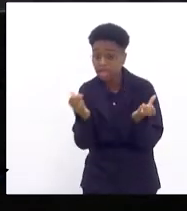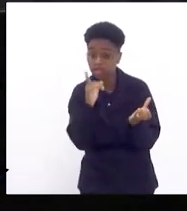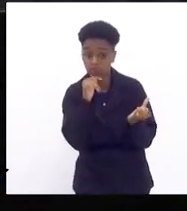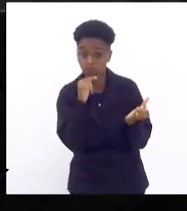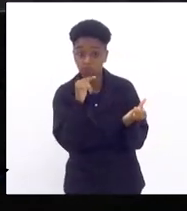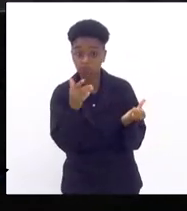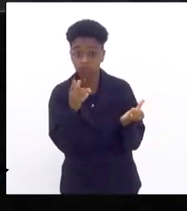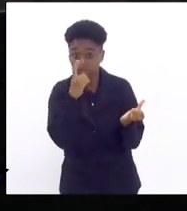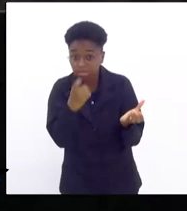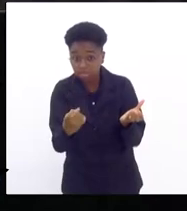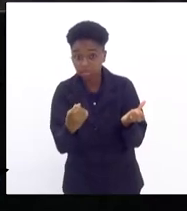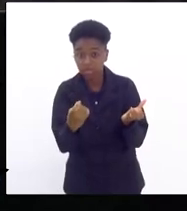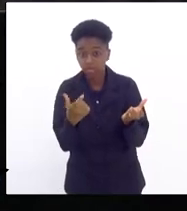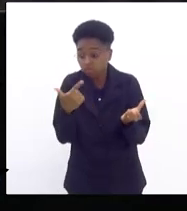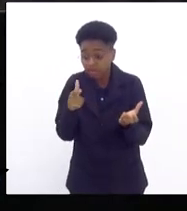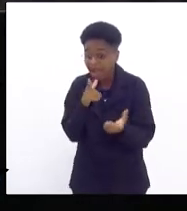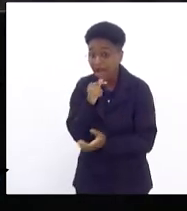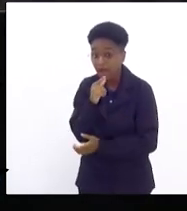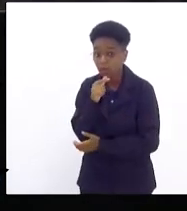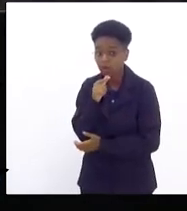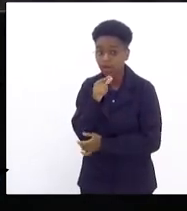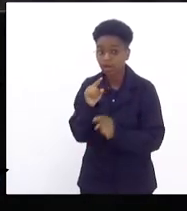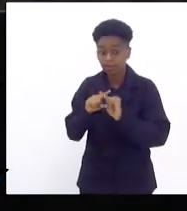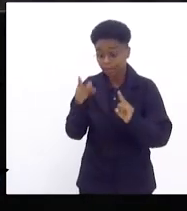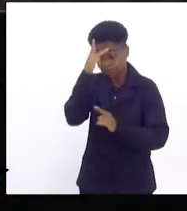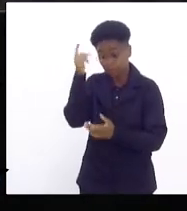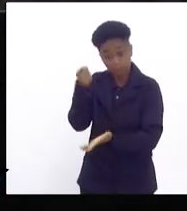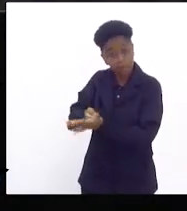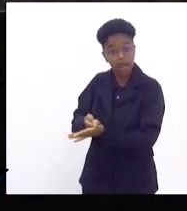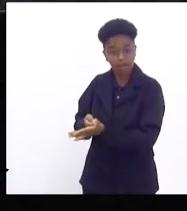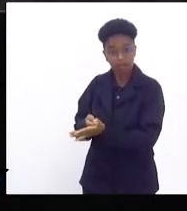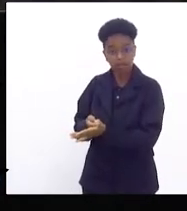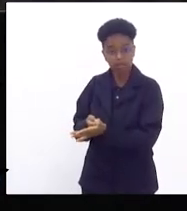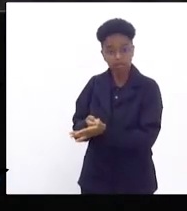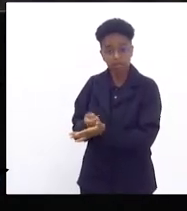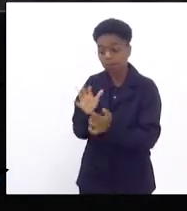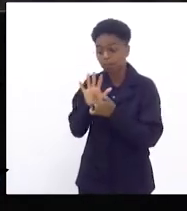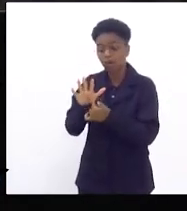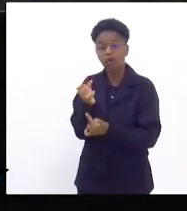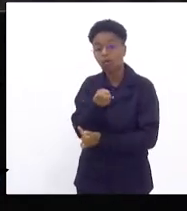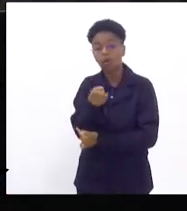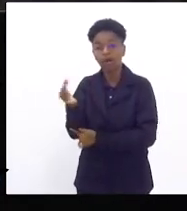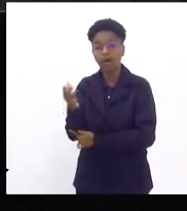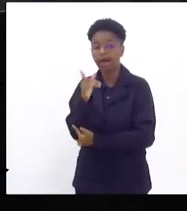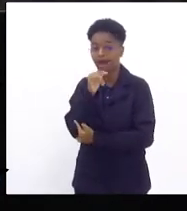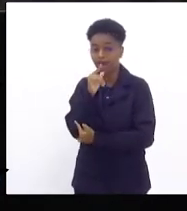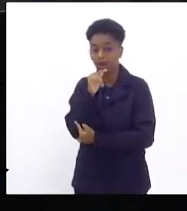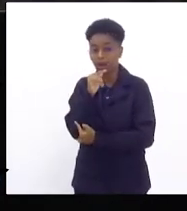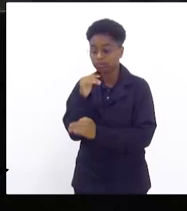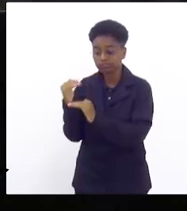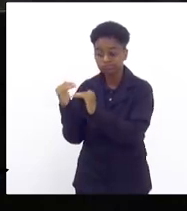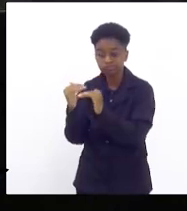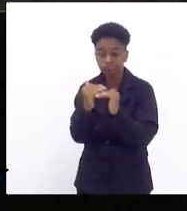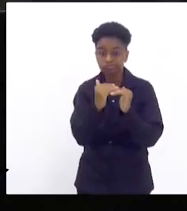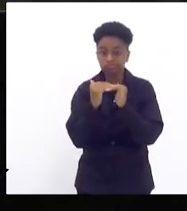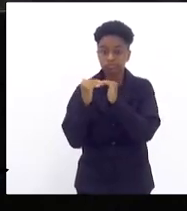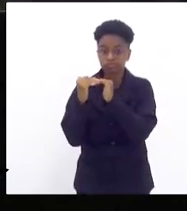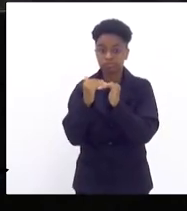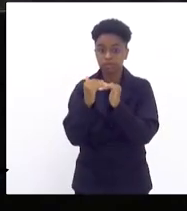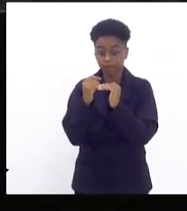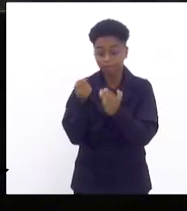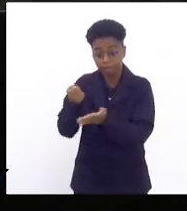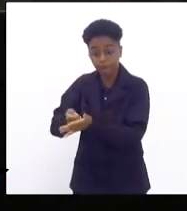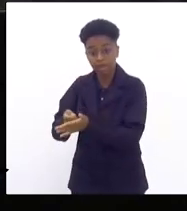a água e na conta d'água lá vai ser lá a quantidade de metro cúbico de água é a mesma que você paga de